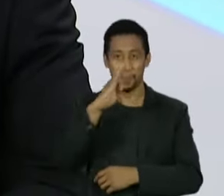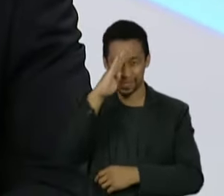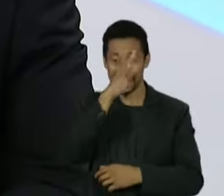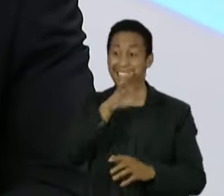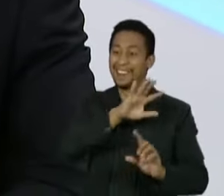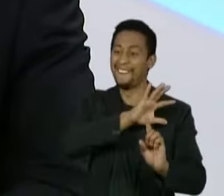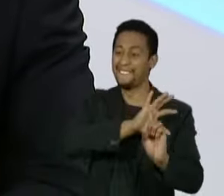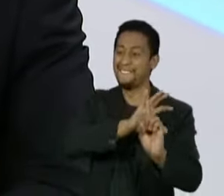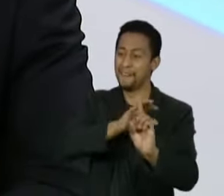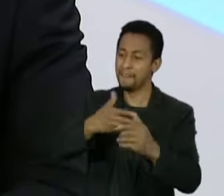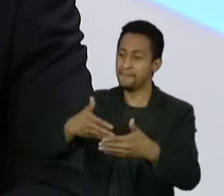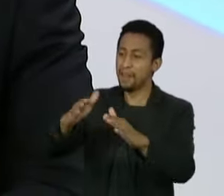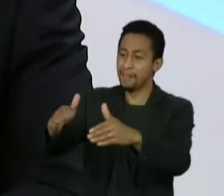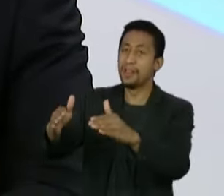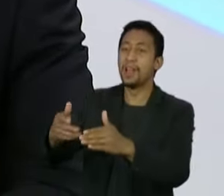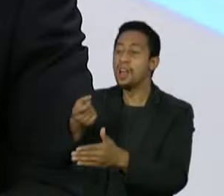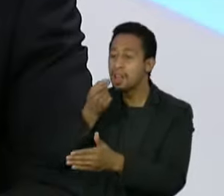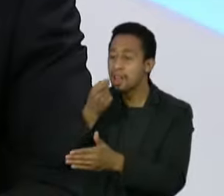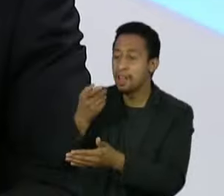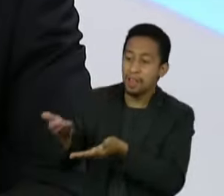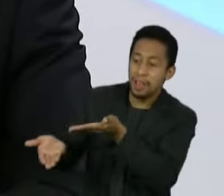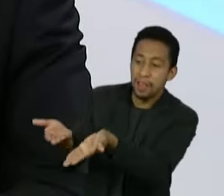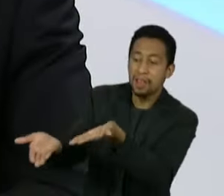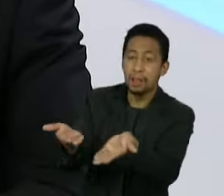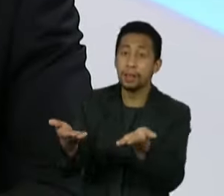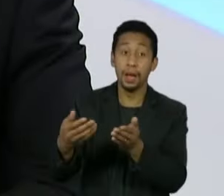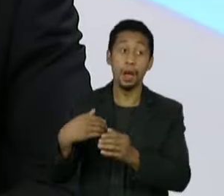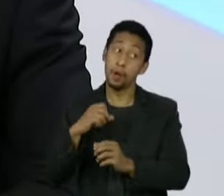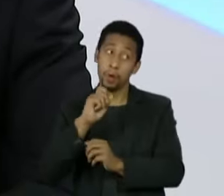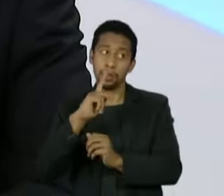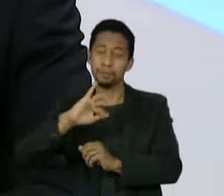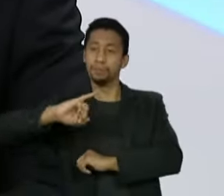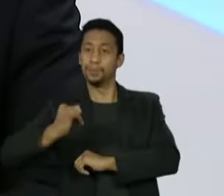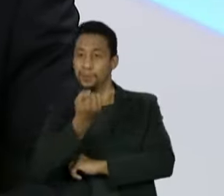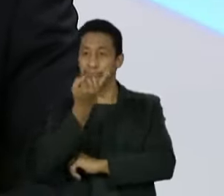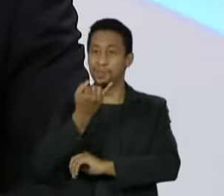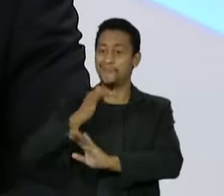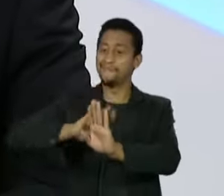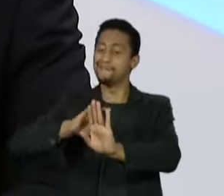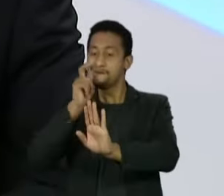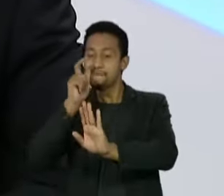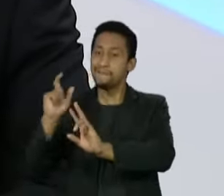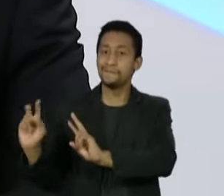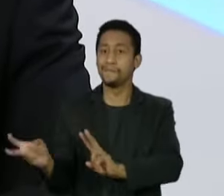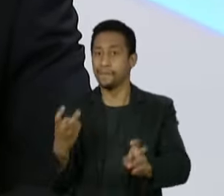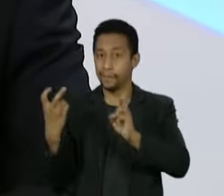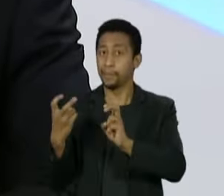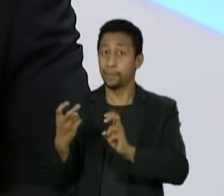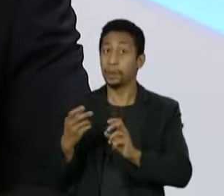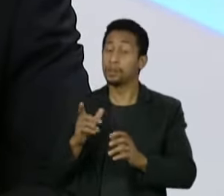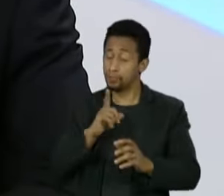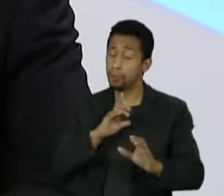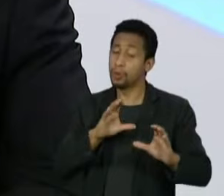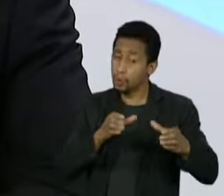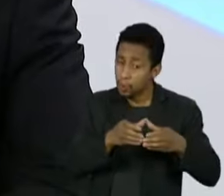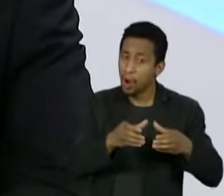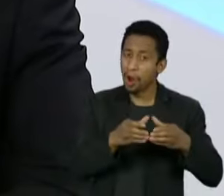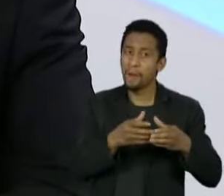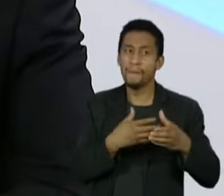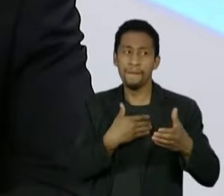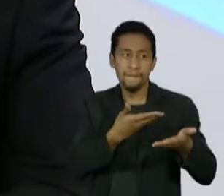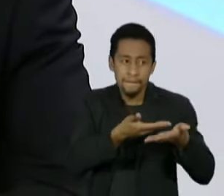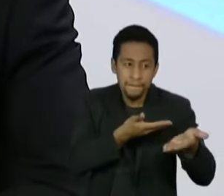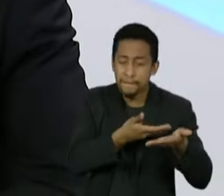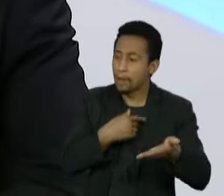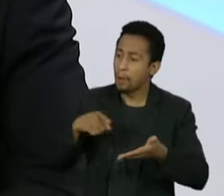presidente da República e ficou muito claro que você tinha um giro ali de diálogo entre eles, onde um potencializava a lesividade da conduta do outro